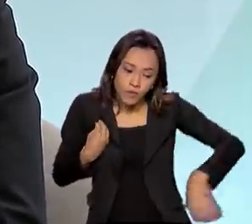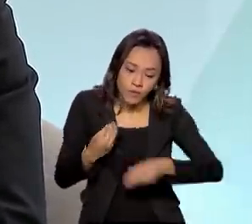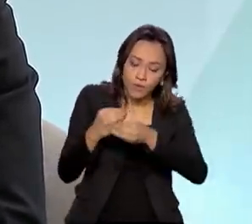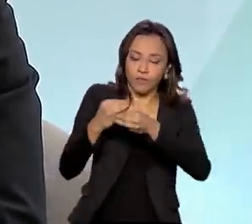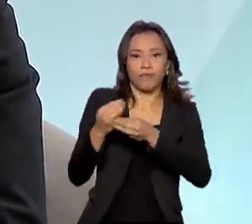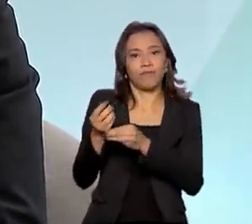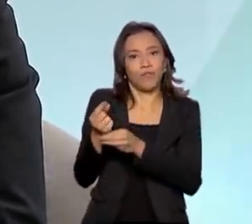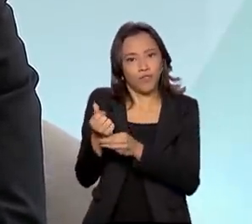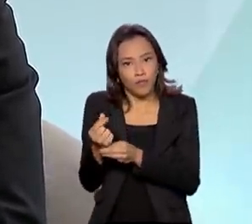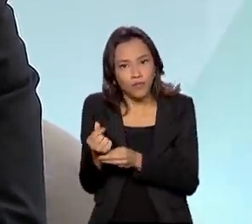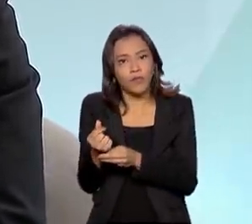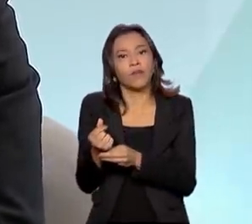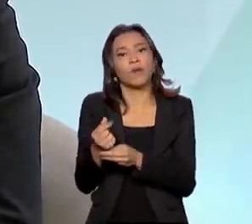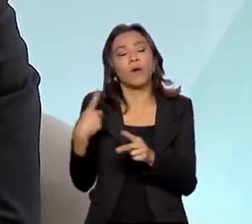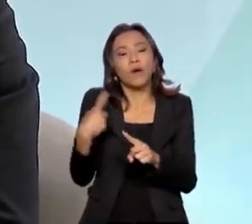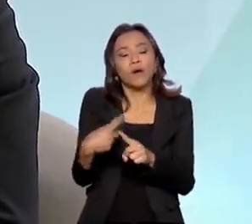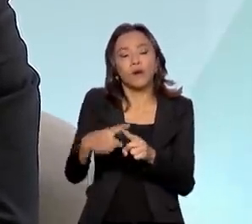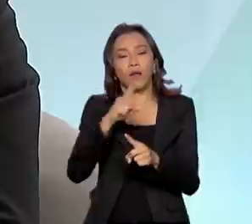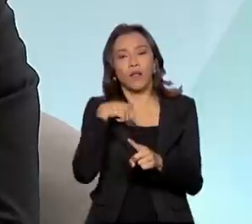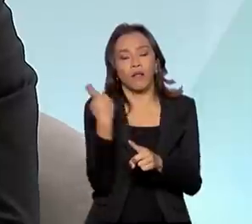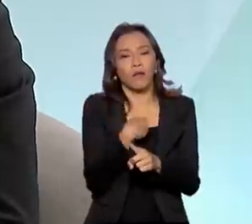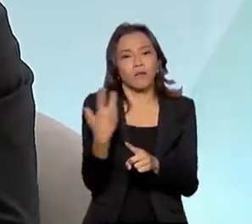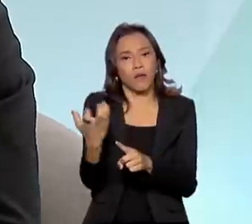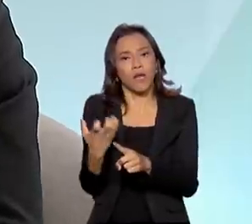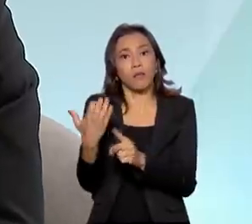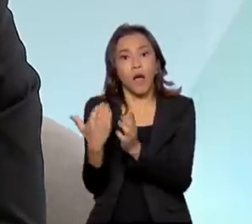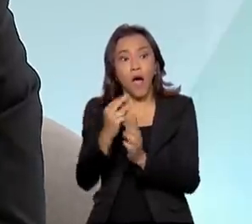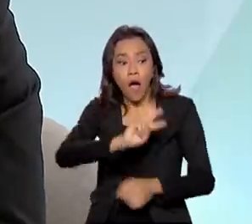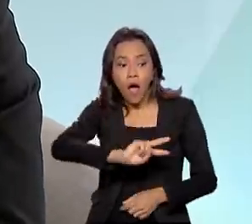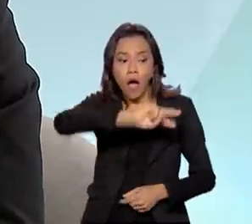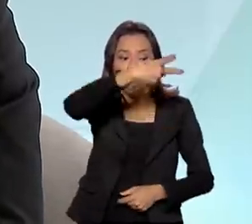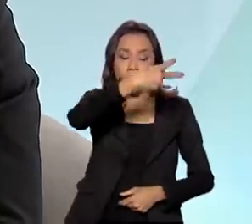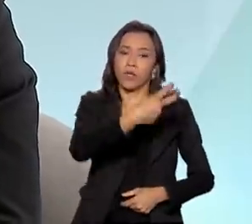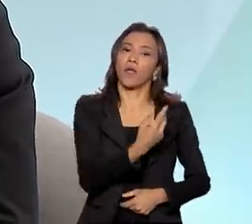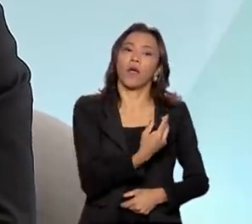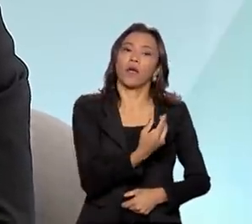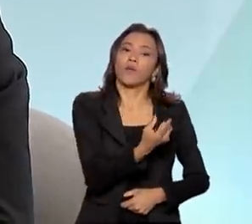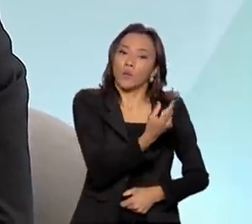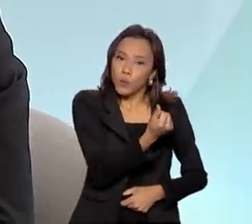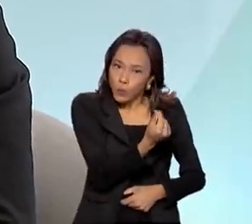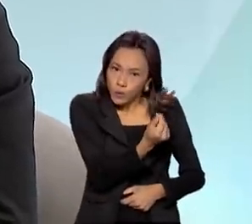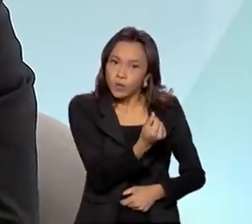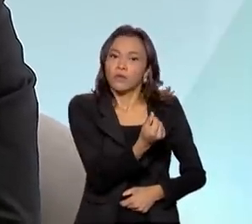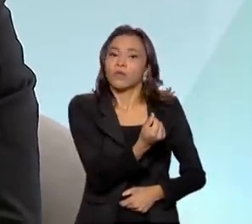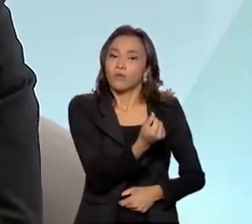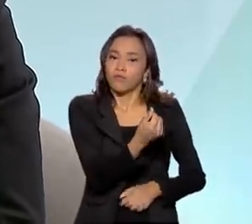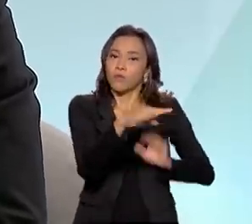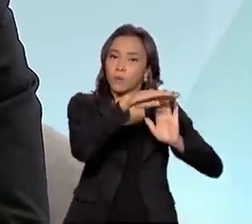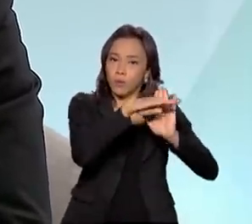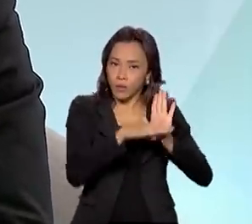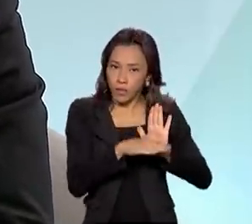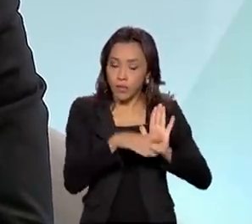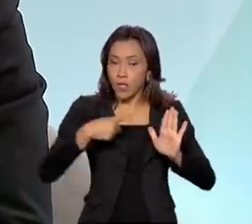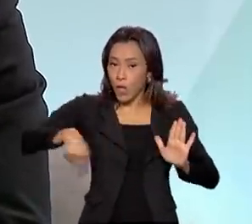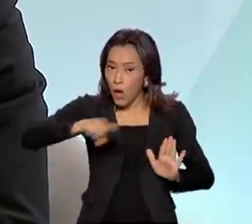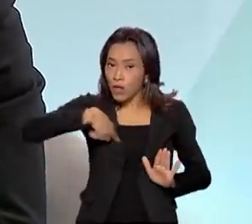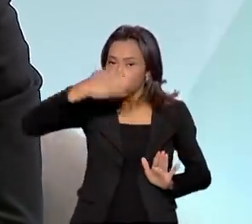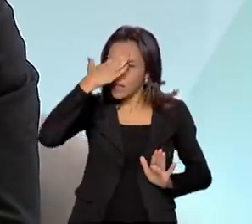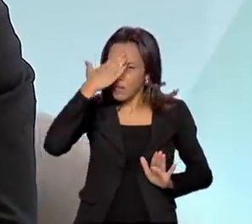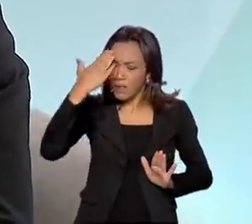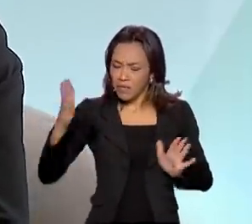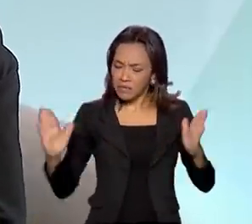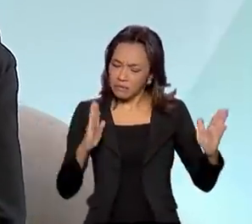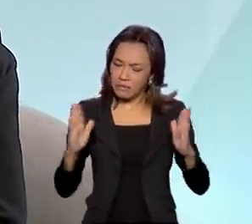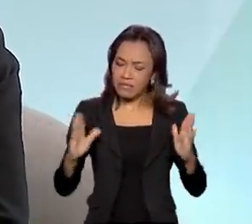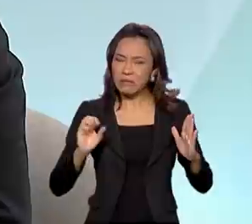recursos, pois nós visamos ampliar o valor do ticket médio dos beneficiários do programa. Sabemos que vivemos um processo